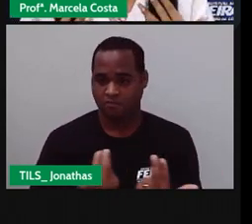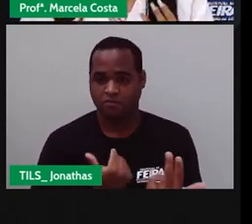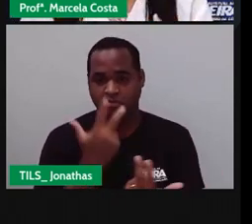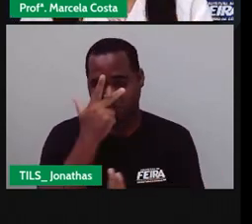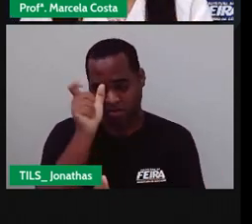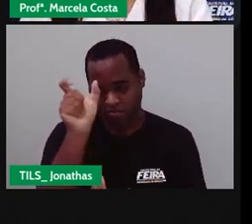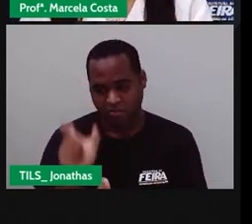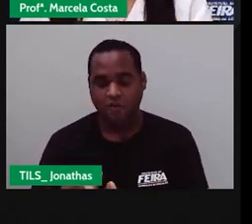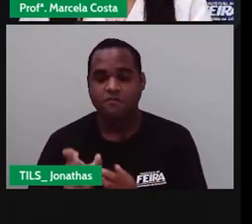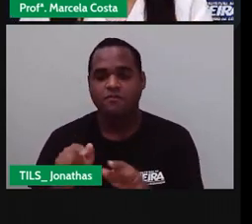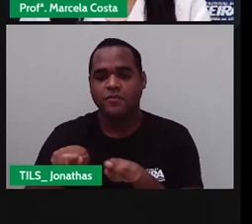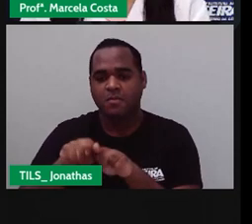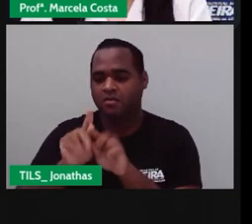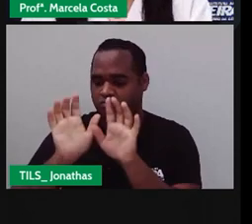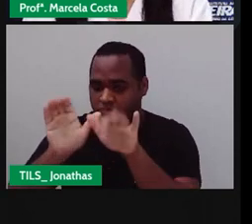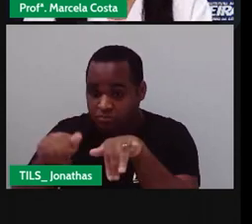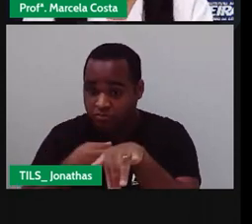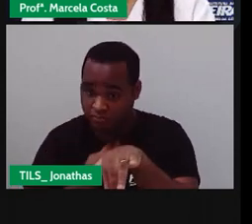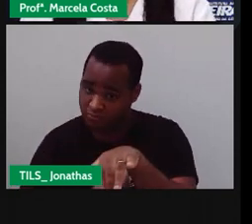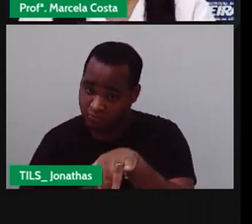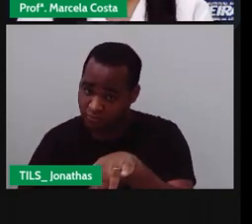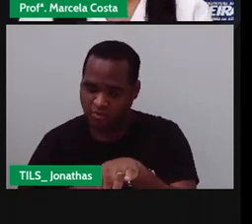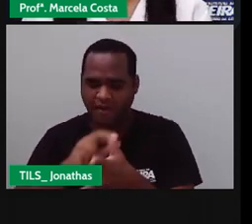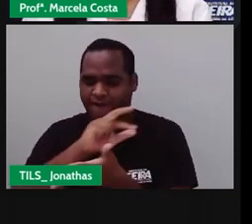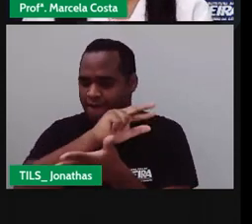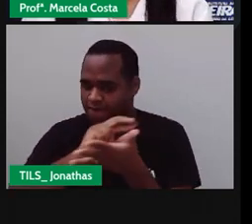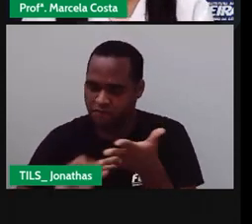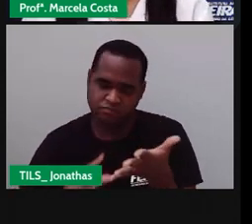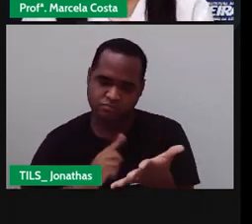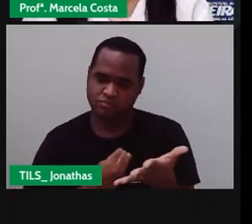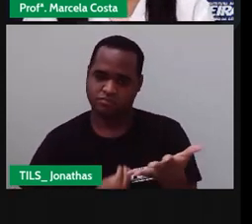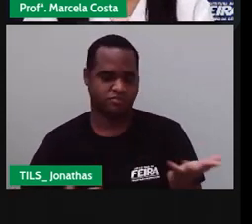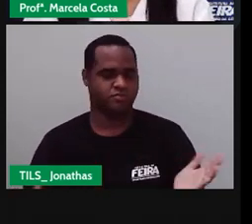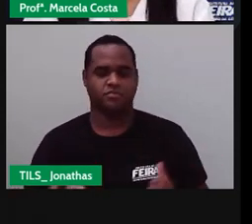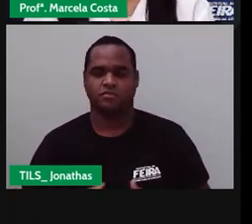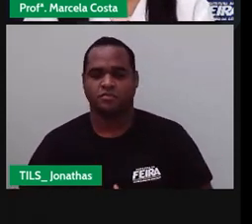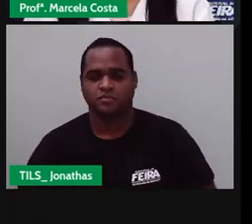Em personalidade E Todas as características